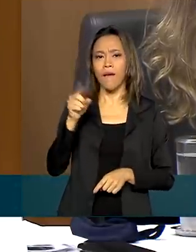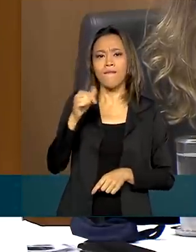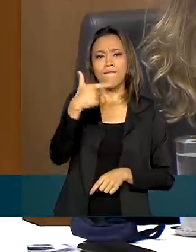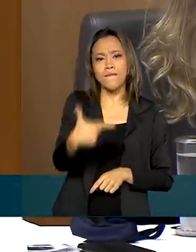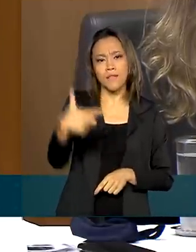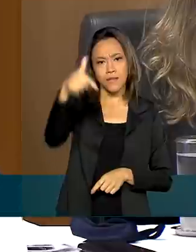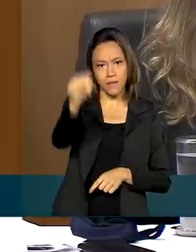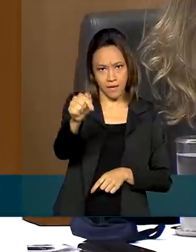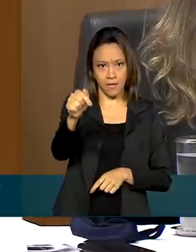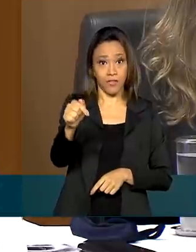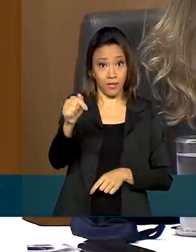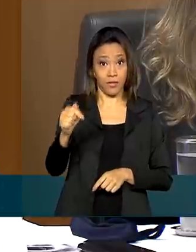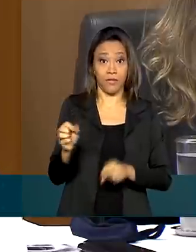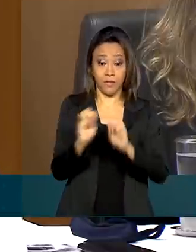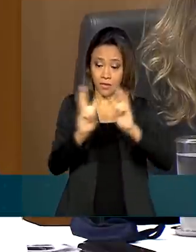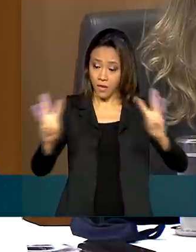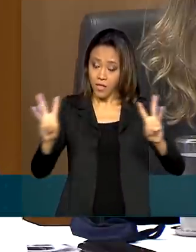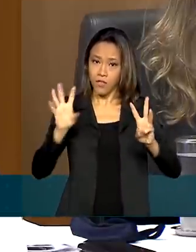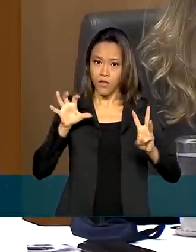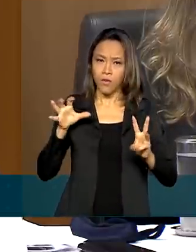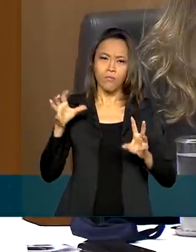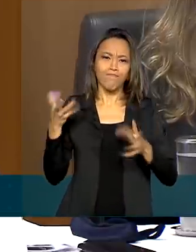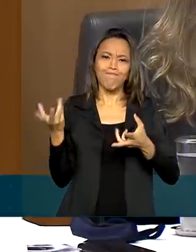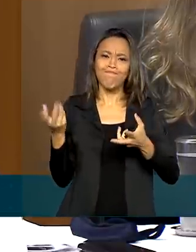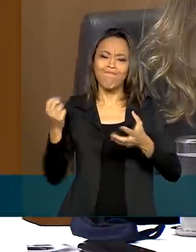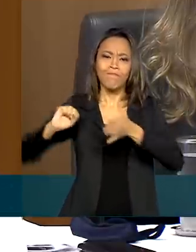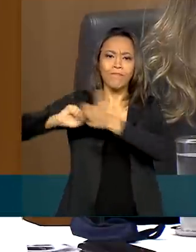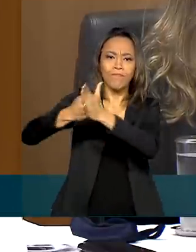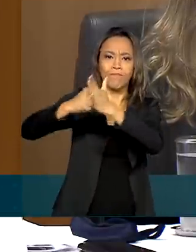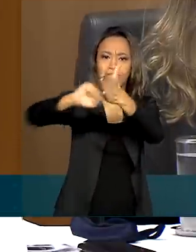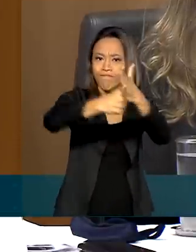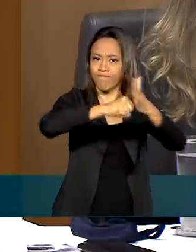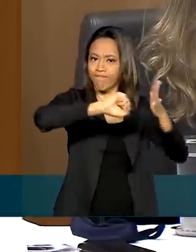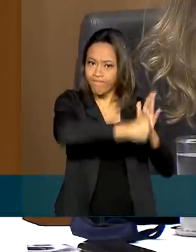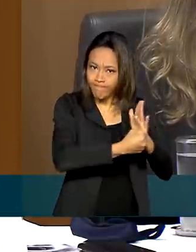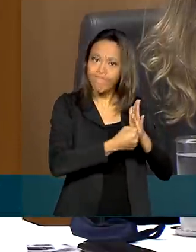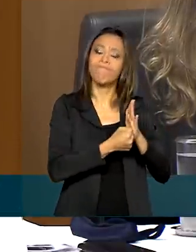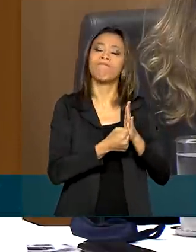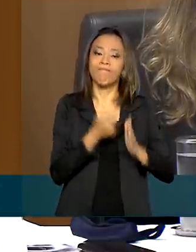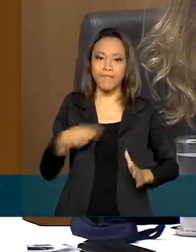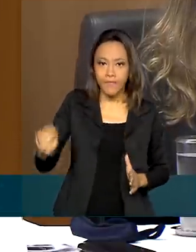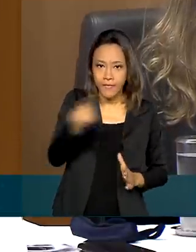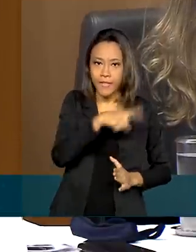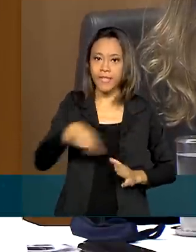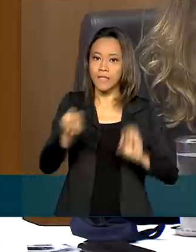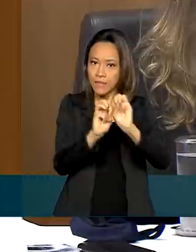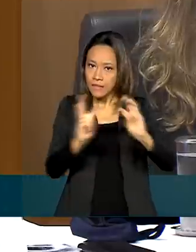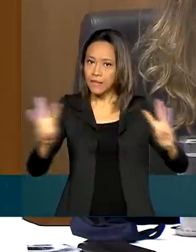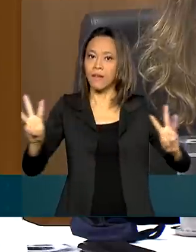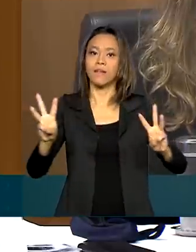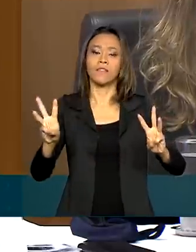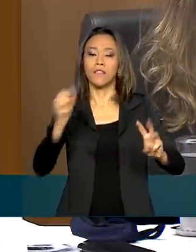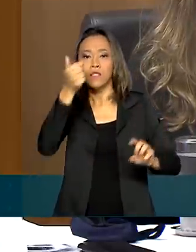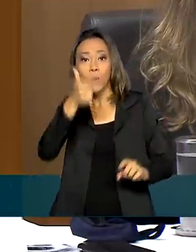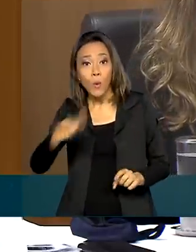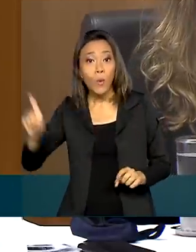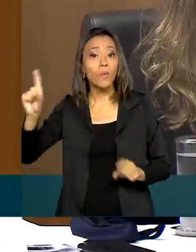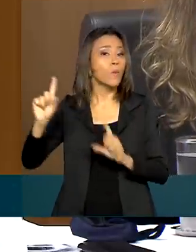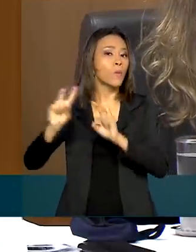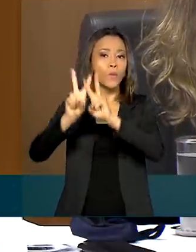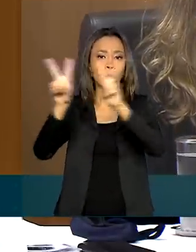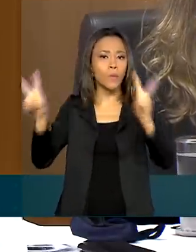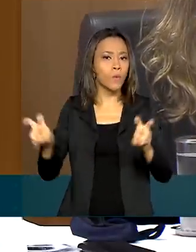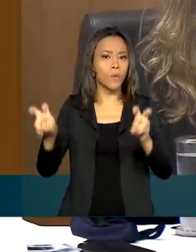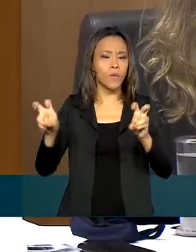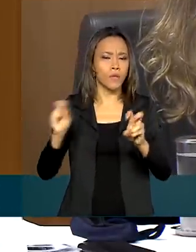sites. Foram feitas as desindexações desses sites de outros sites relacionados